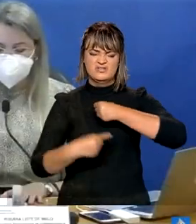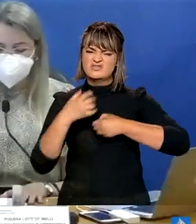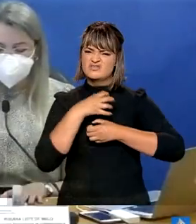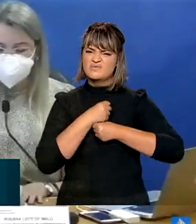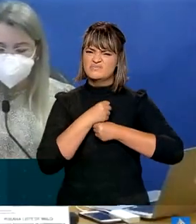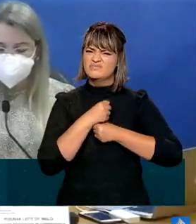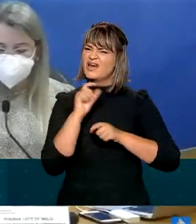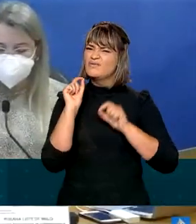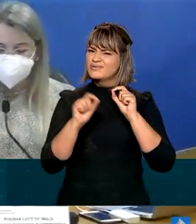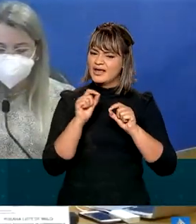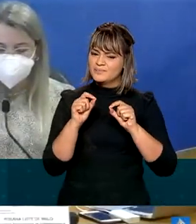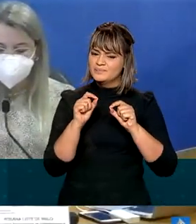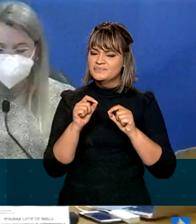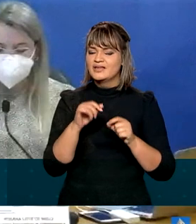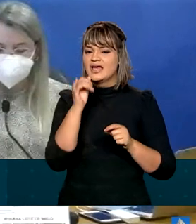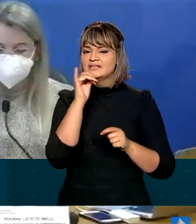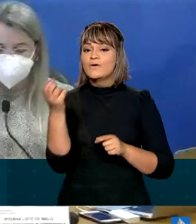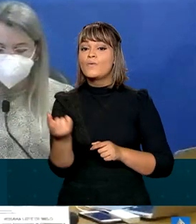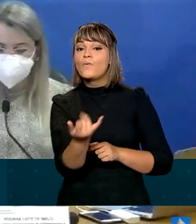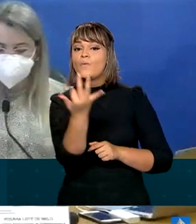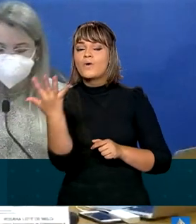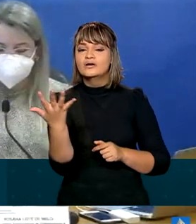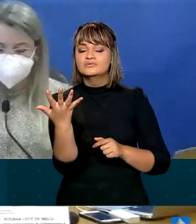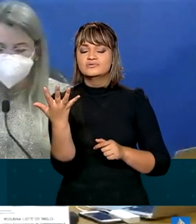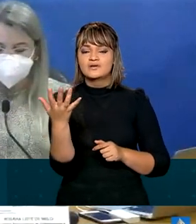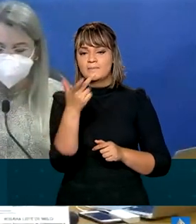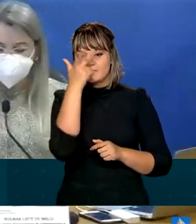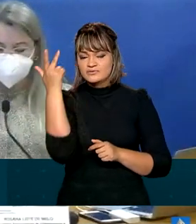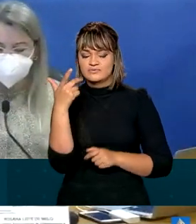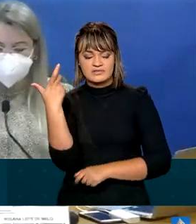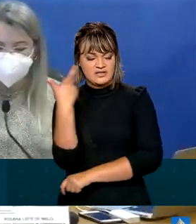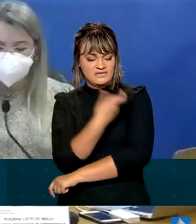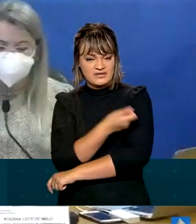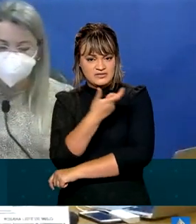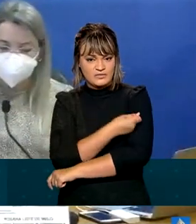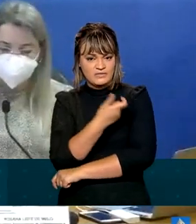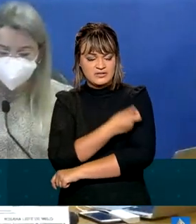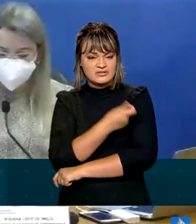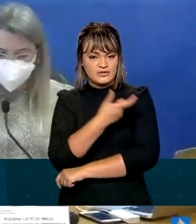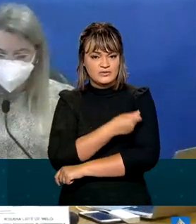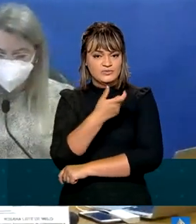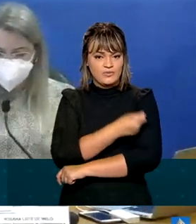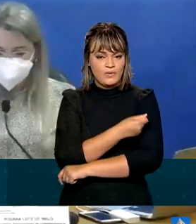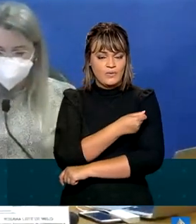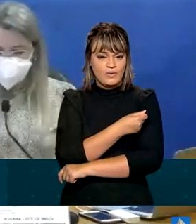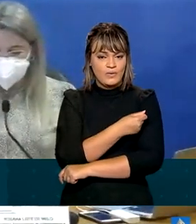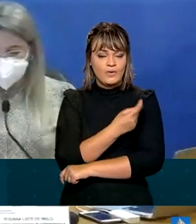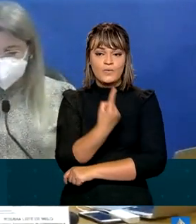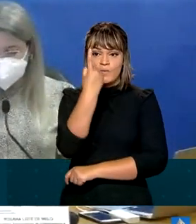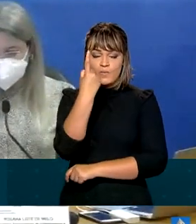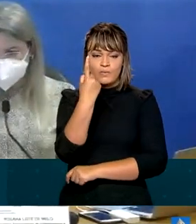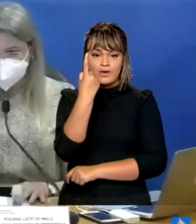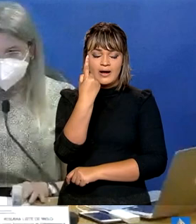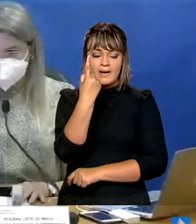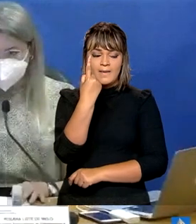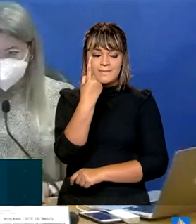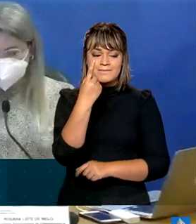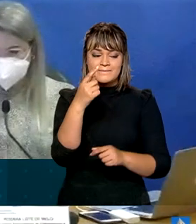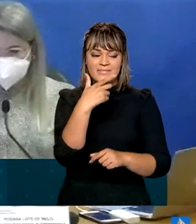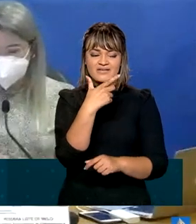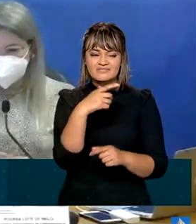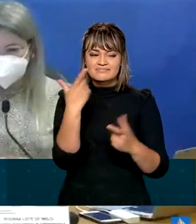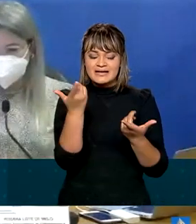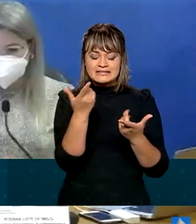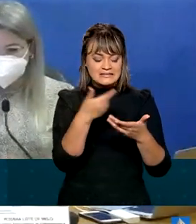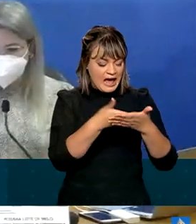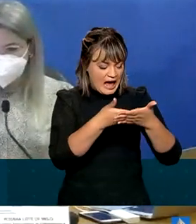imunização? Na verdade, um quantitativo muito grande de pessoas que foram imunizadas por um imunizante que não tem indicação